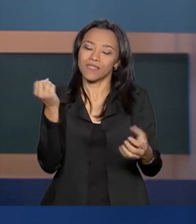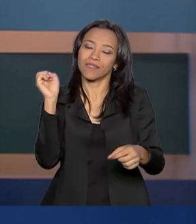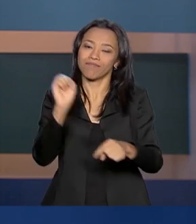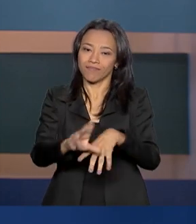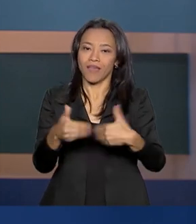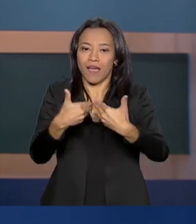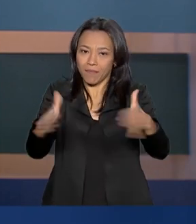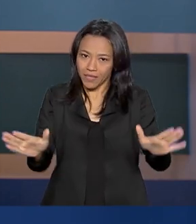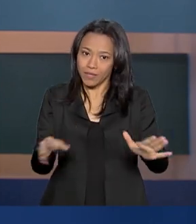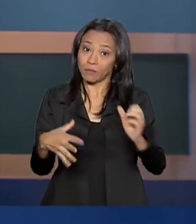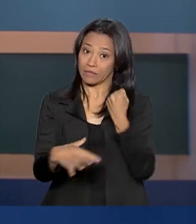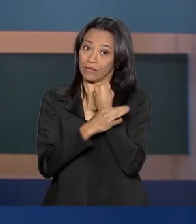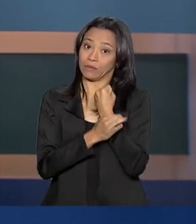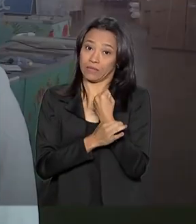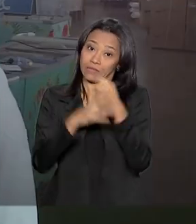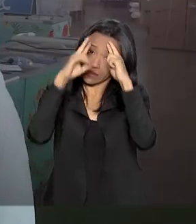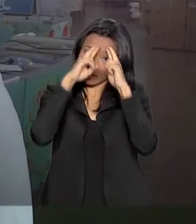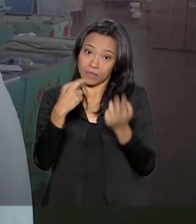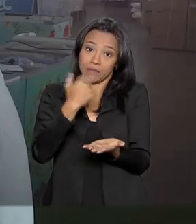segurança jurídica.